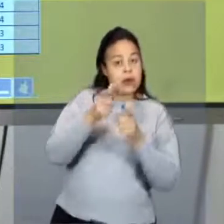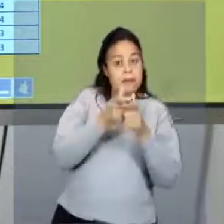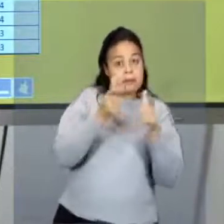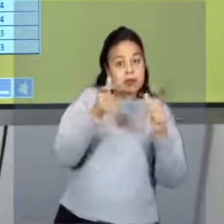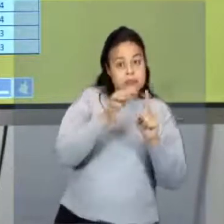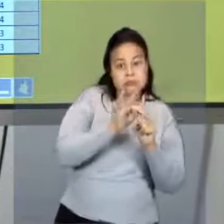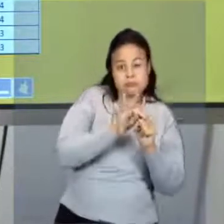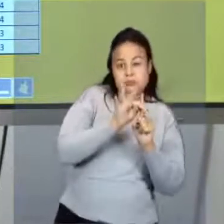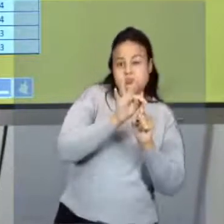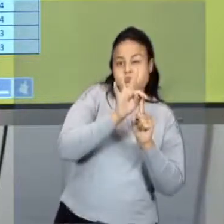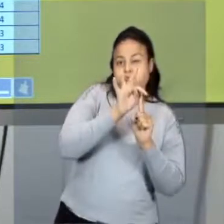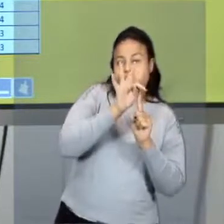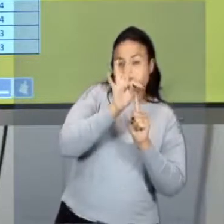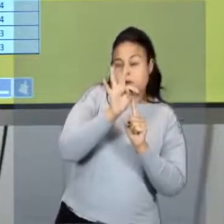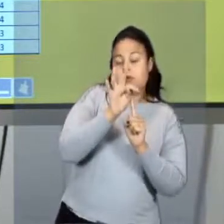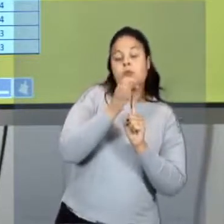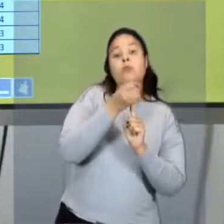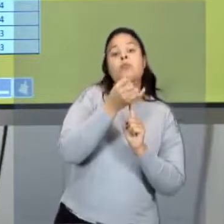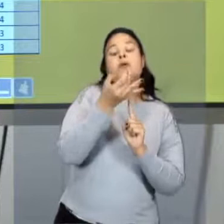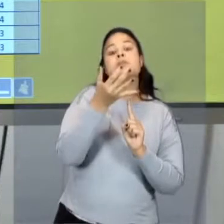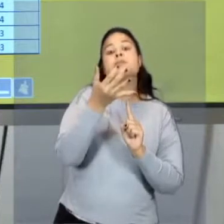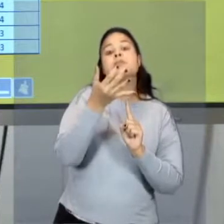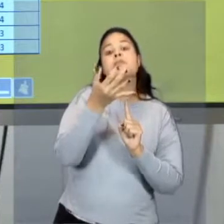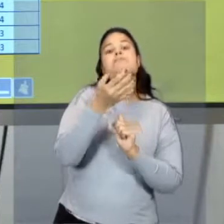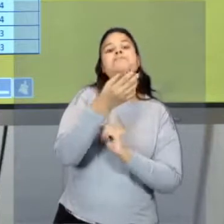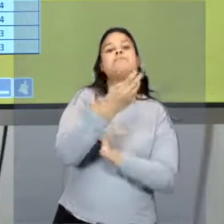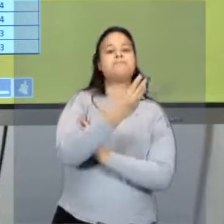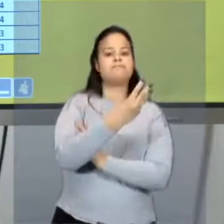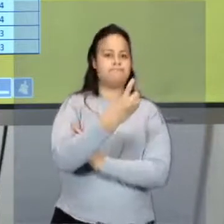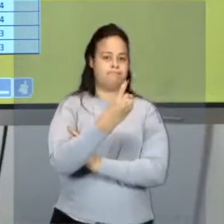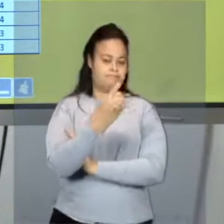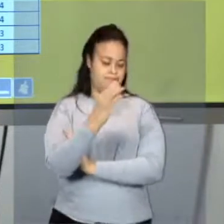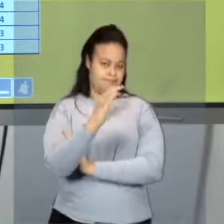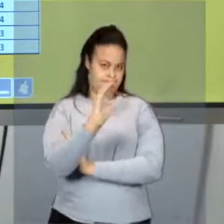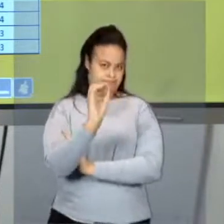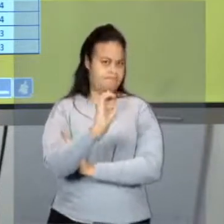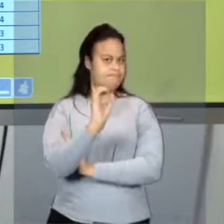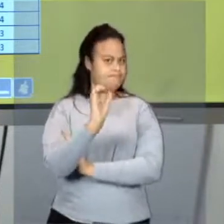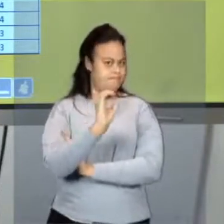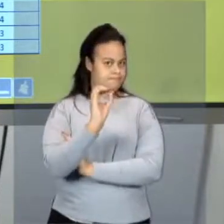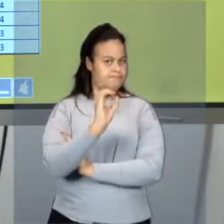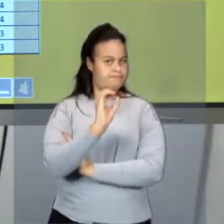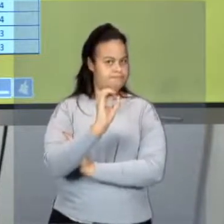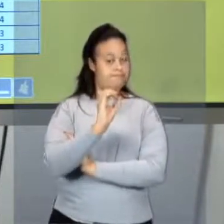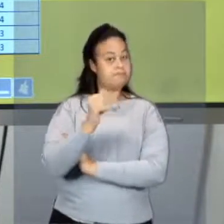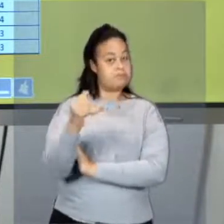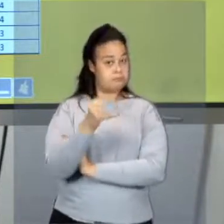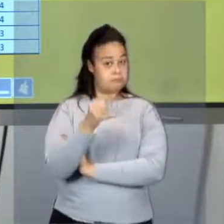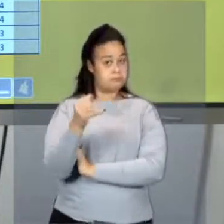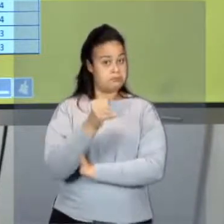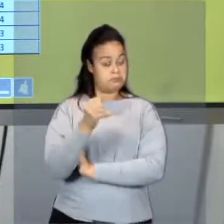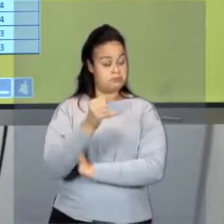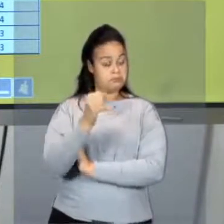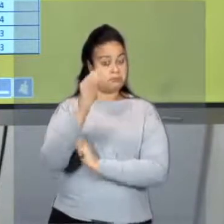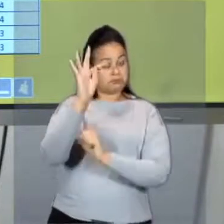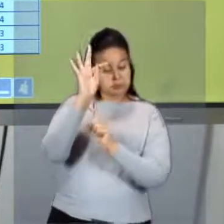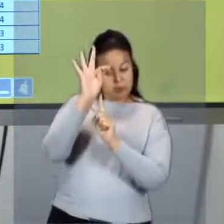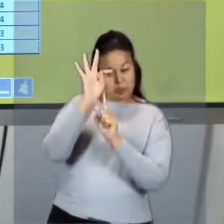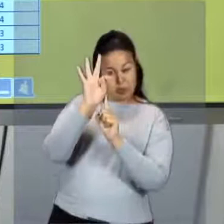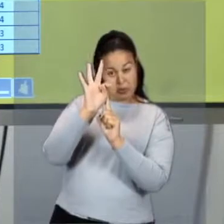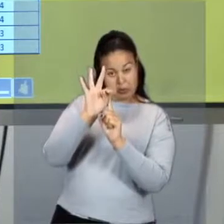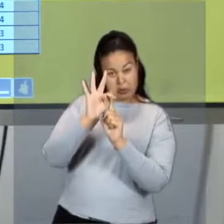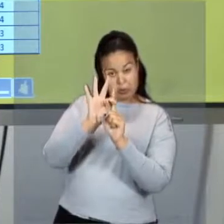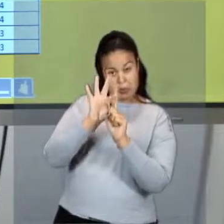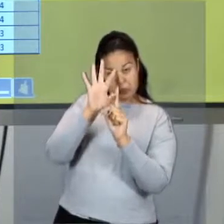temperatura, que seria de quanto? De 31 graus Celsius, e subtrai da menor temperatura,